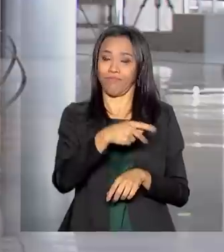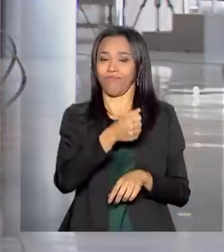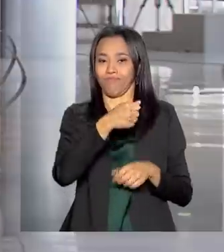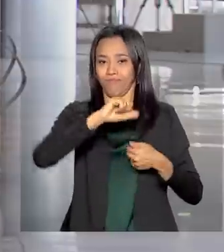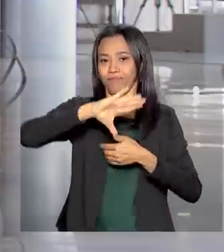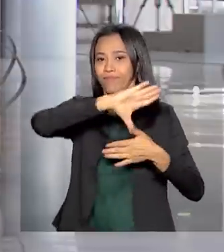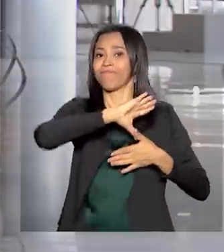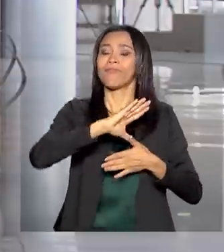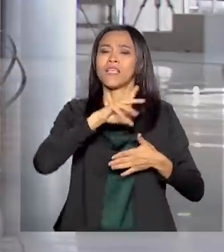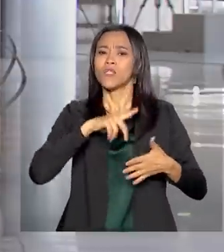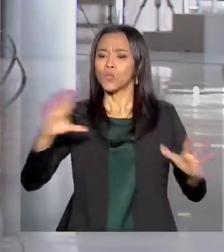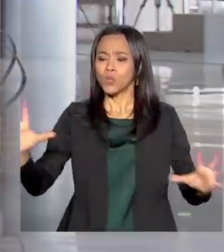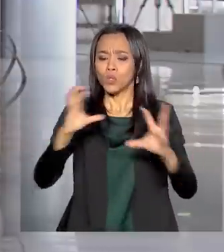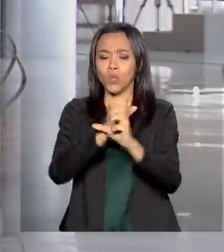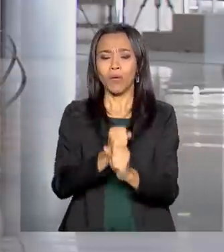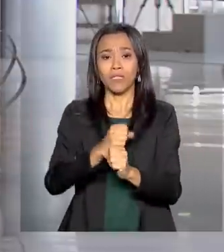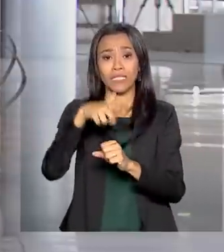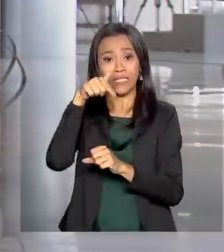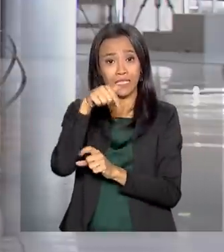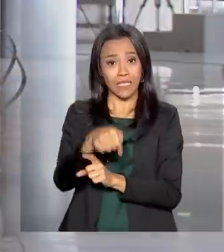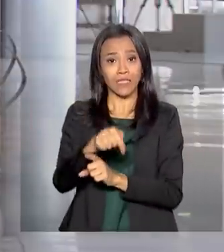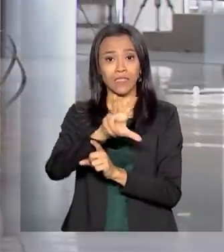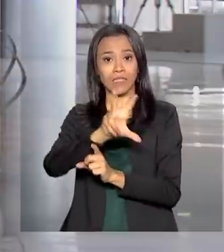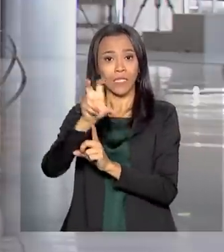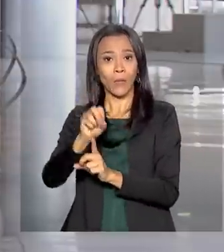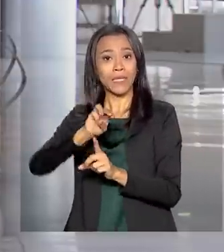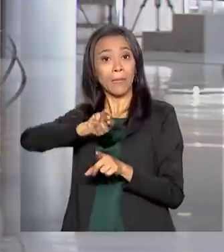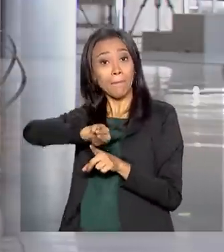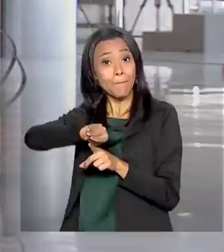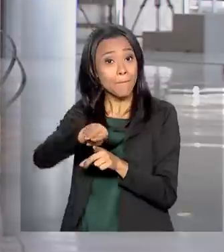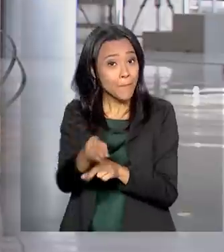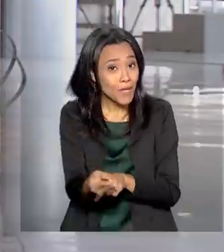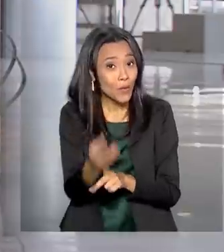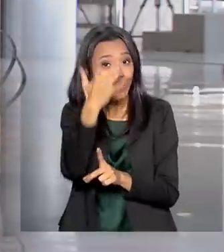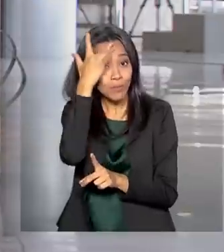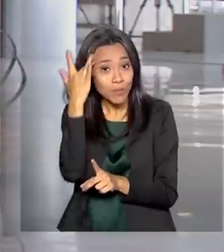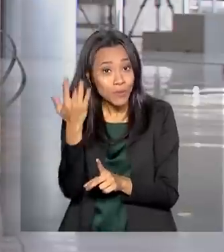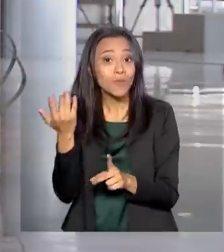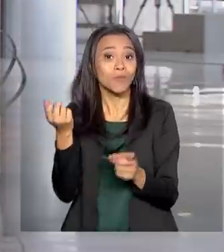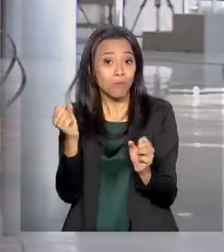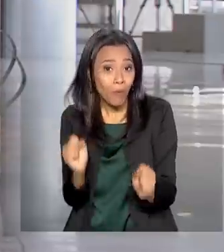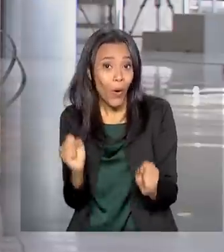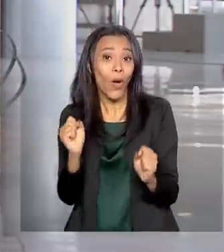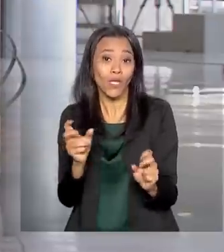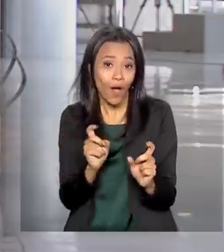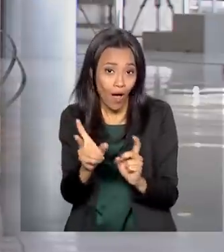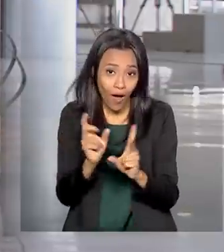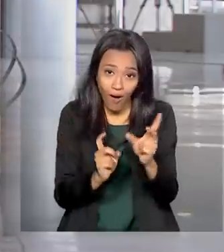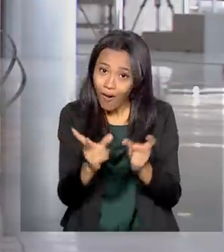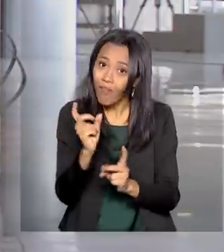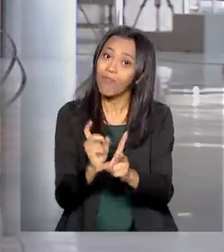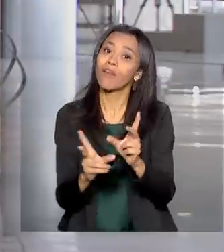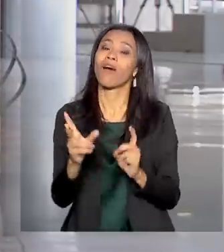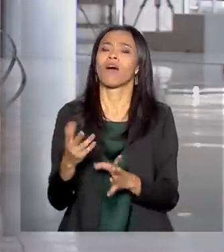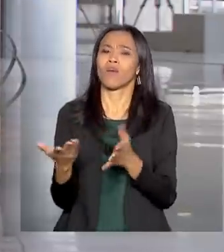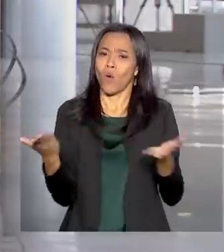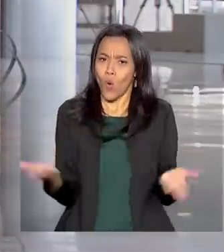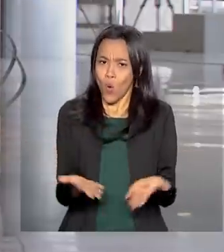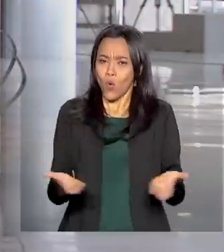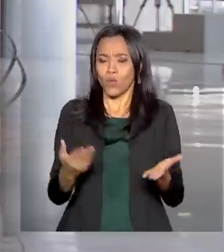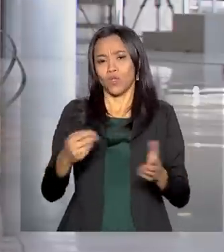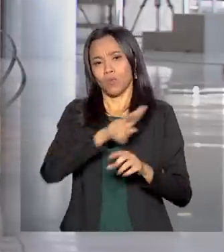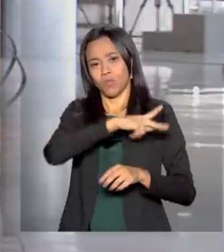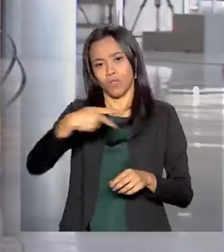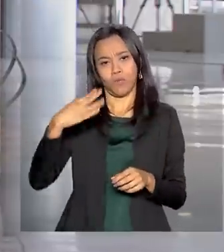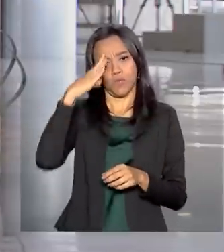reúnem cerca de 750 milhões de consumidores. O presidente Jair Bolsonaro começou o dia hoje reunido com a ministra da